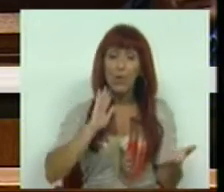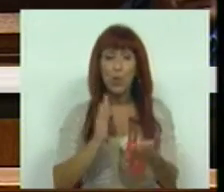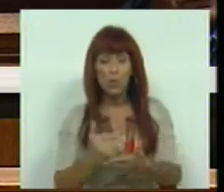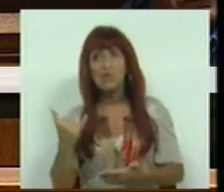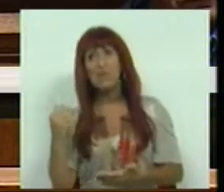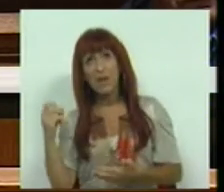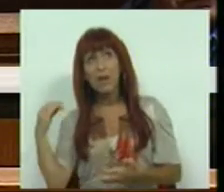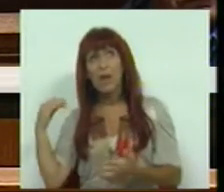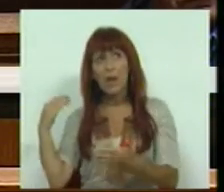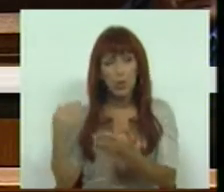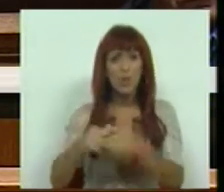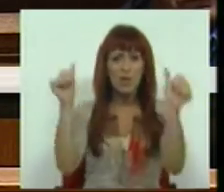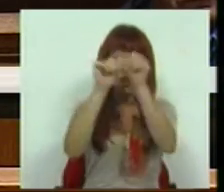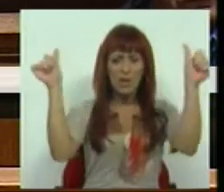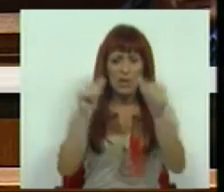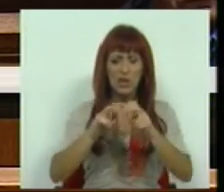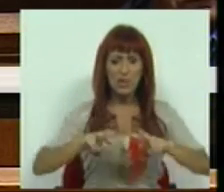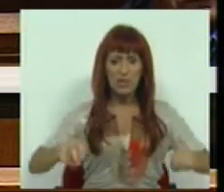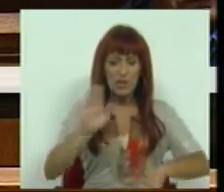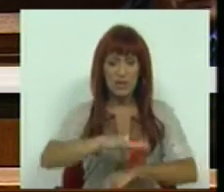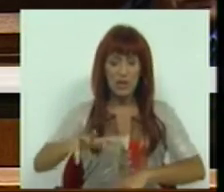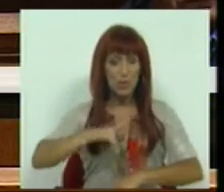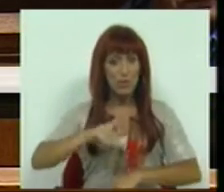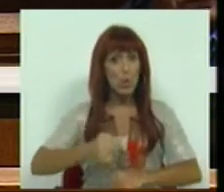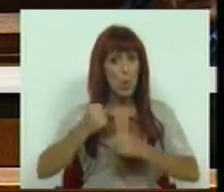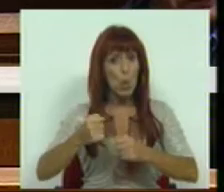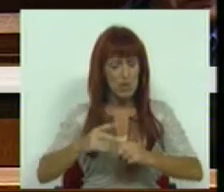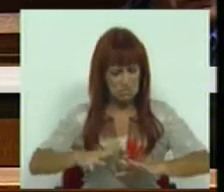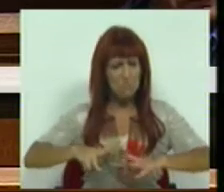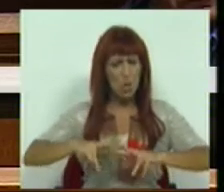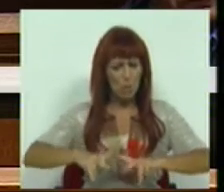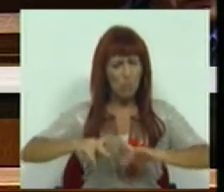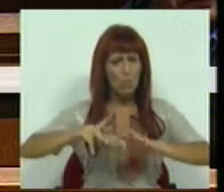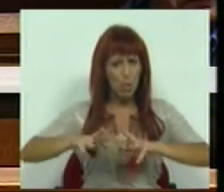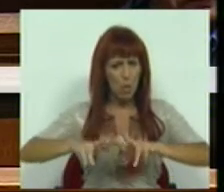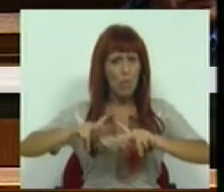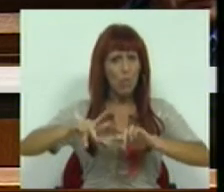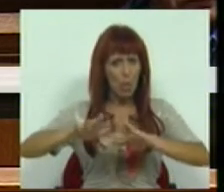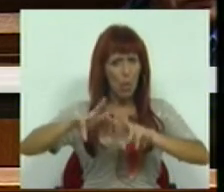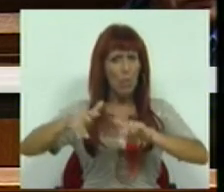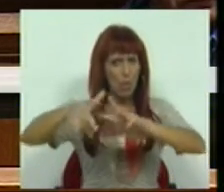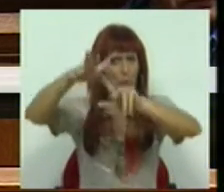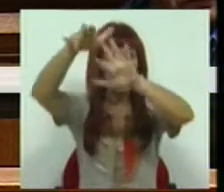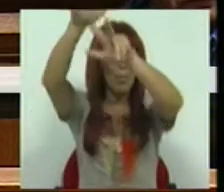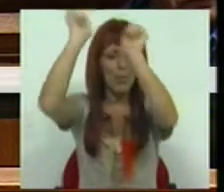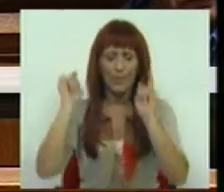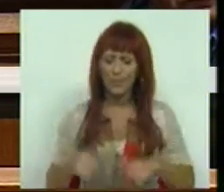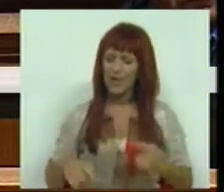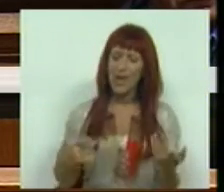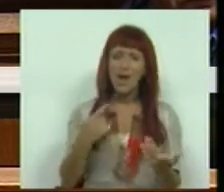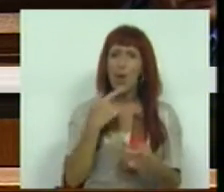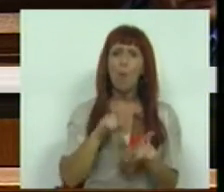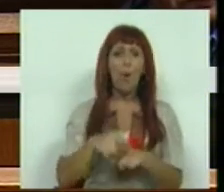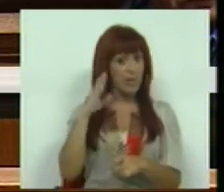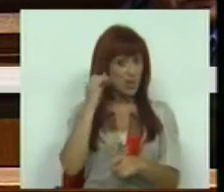últimos 20 anos o sistema de investigação científica em Portugal conseguiu progredir a um ritmo muitíssimo acelerado e que isso não